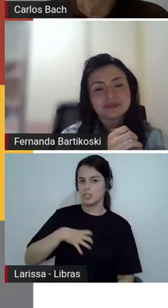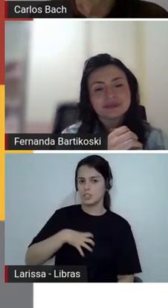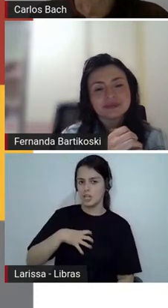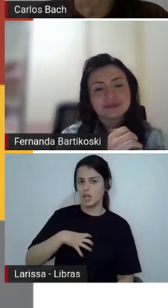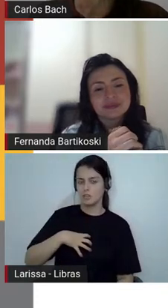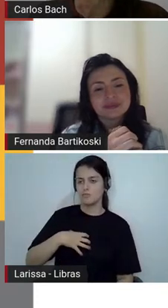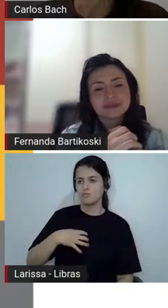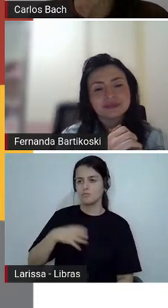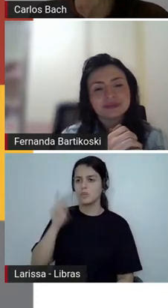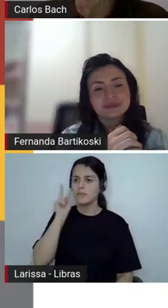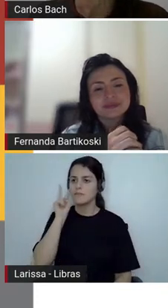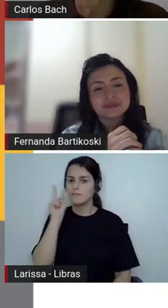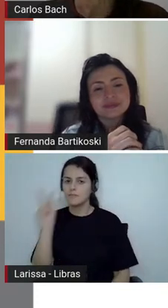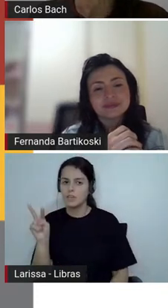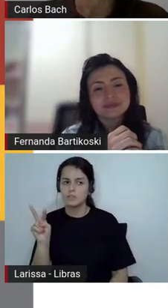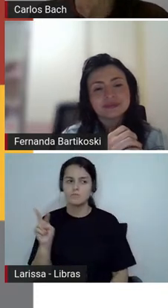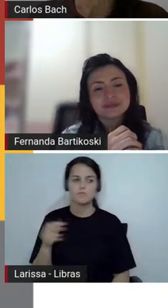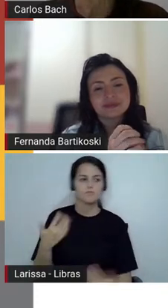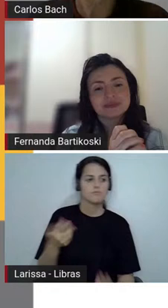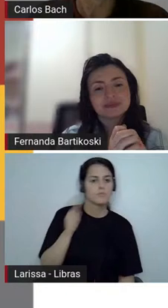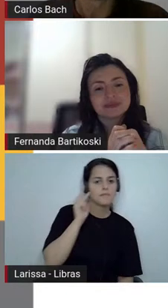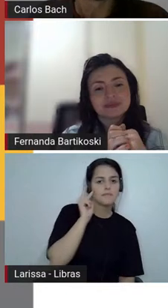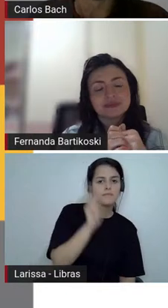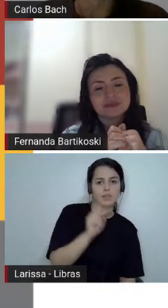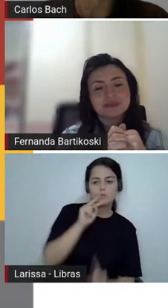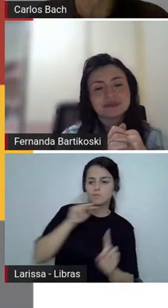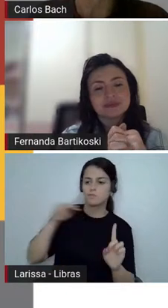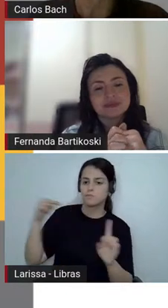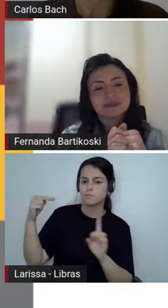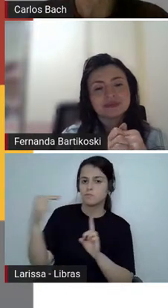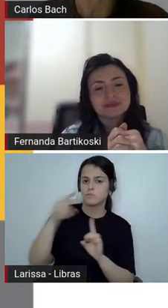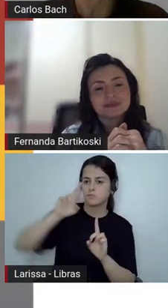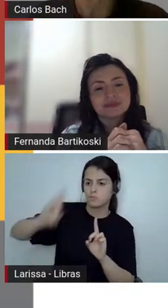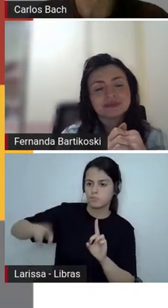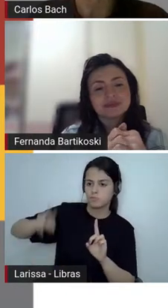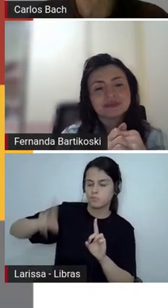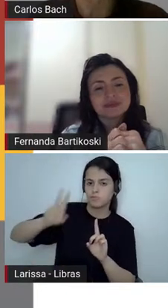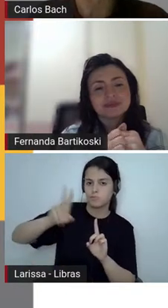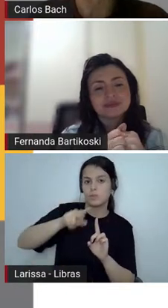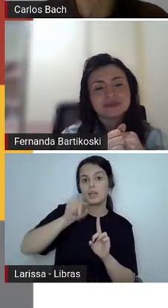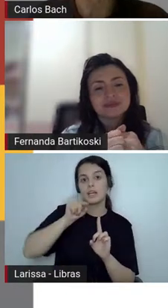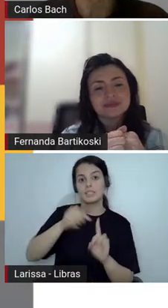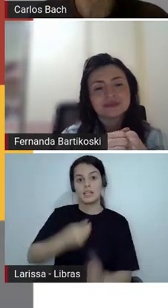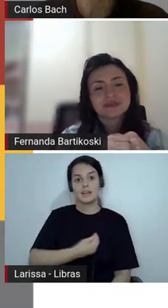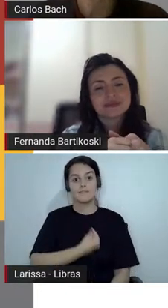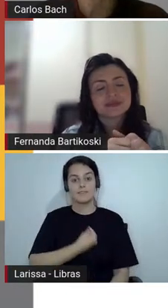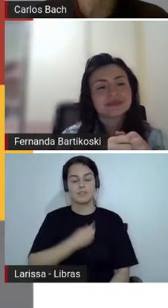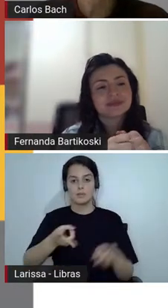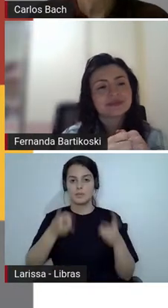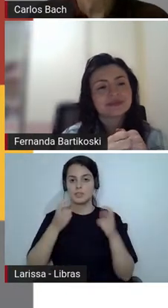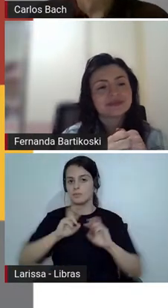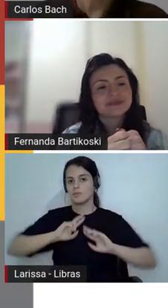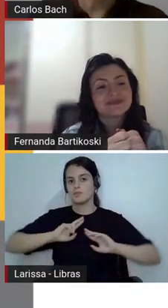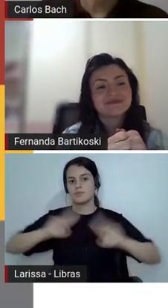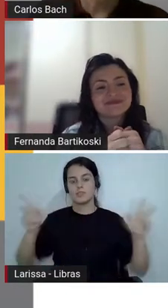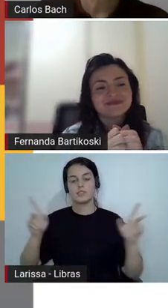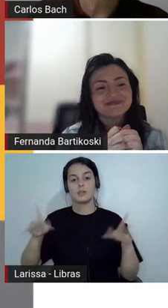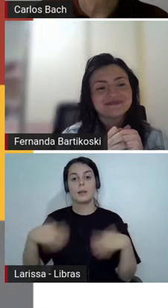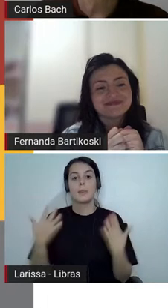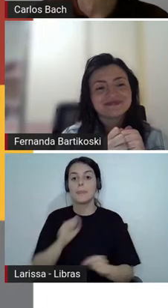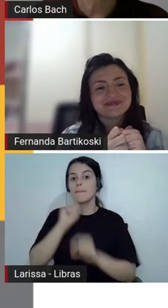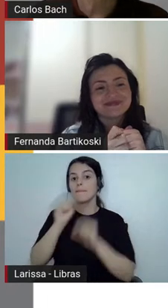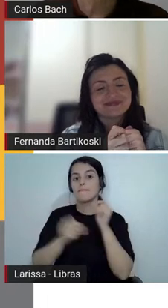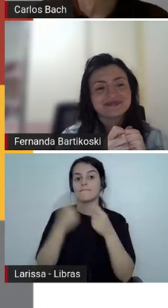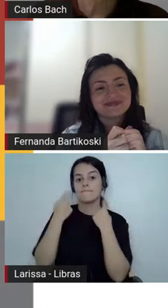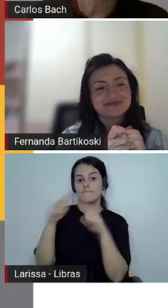qual é a crítica do narrador de notícia qual é a crítica que esse narrador de notícia de jornal faz sobre essa questão e ali